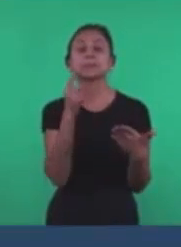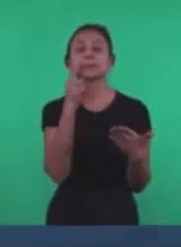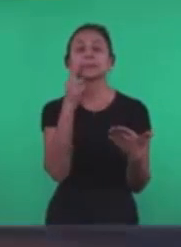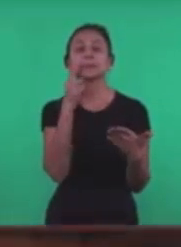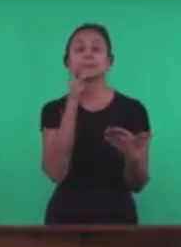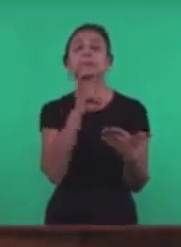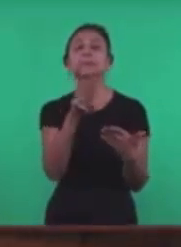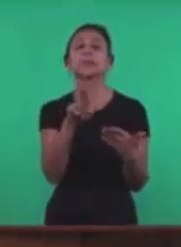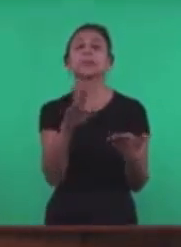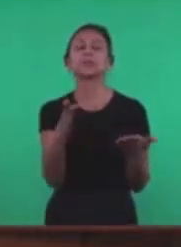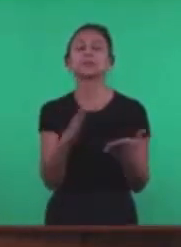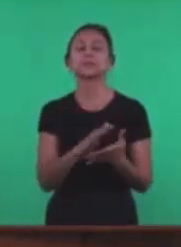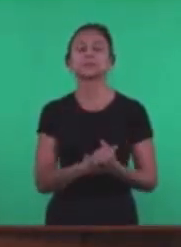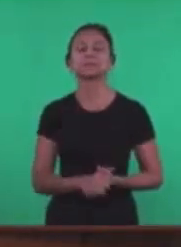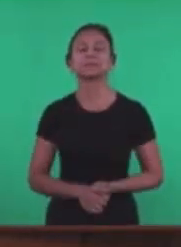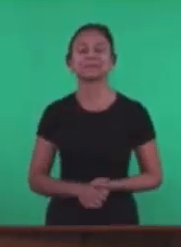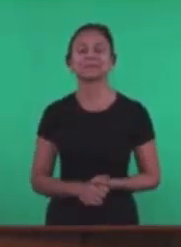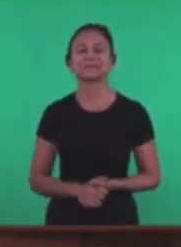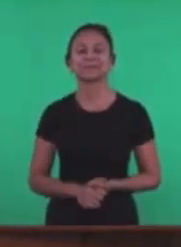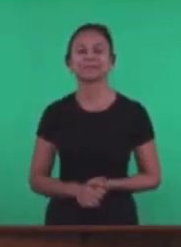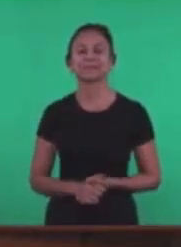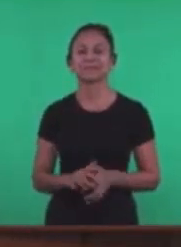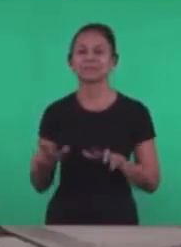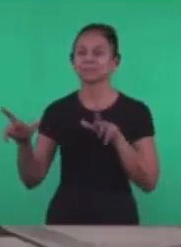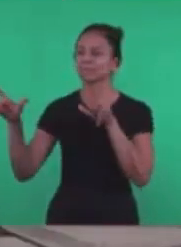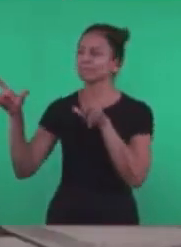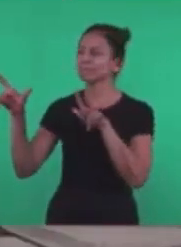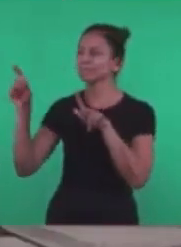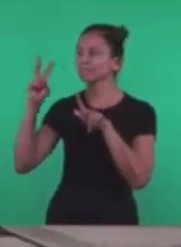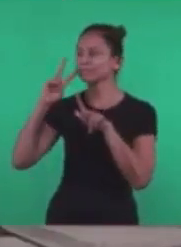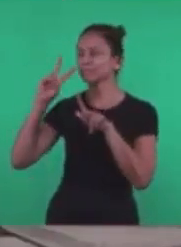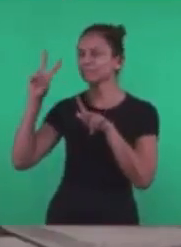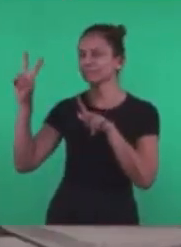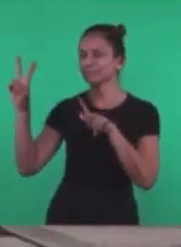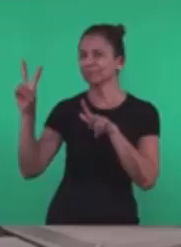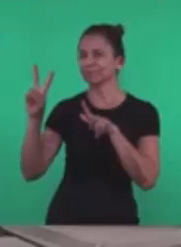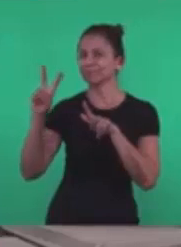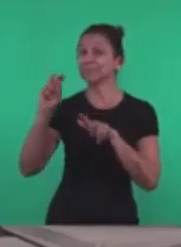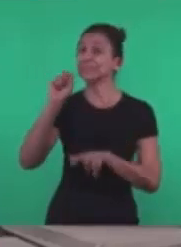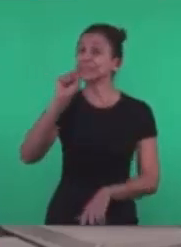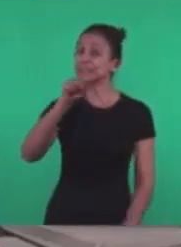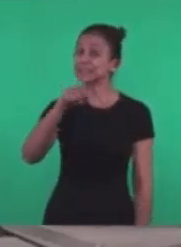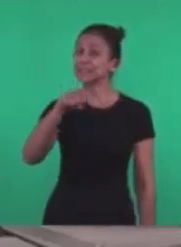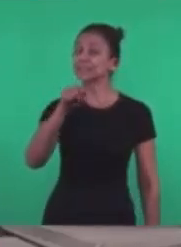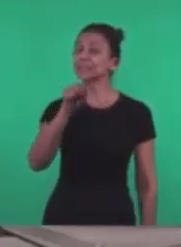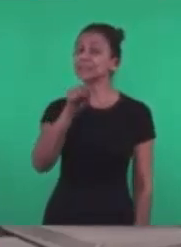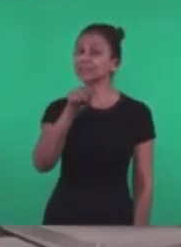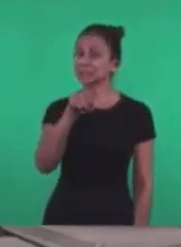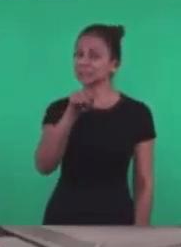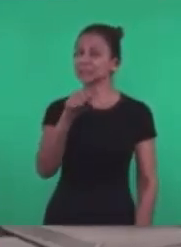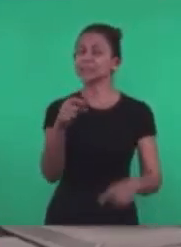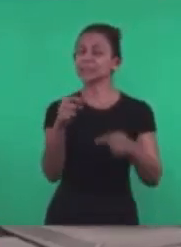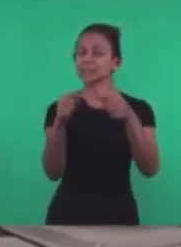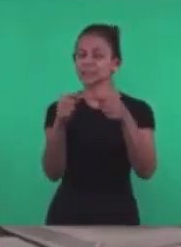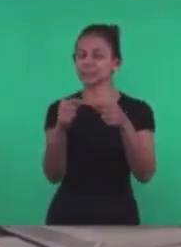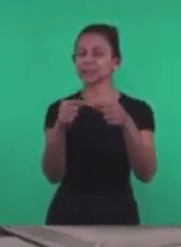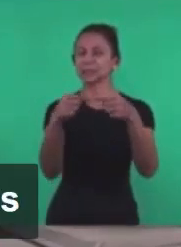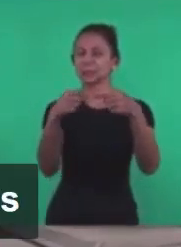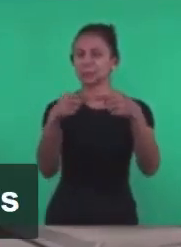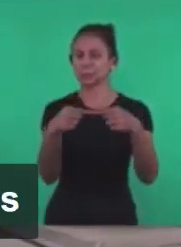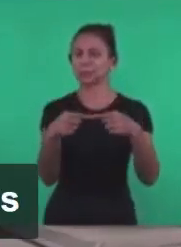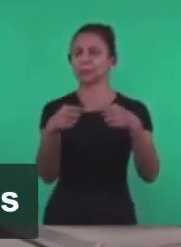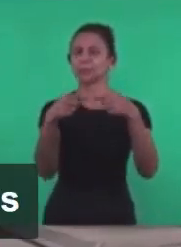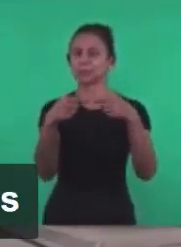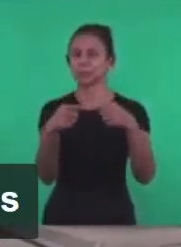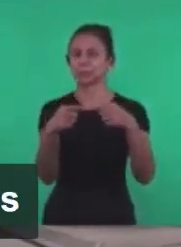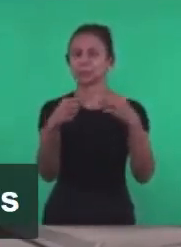então A resposta Muito bem Está aqui A resposta é sim Então realmente A Então a figura